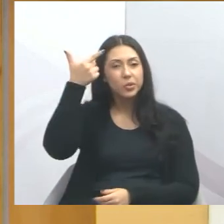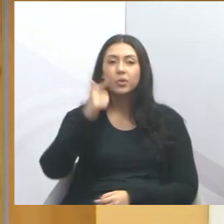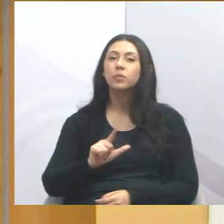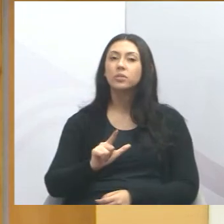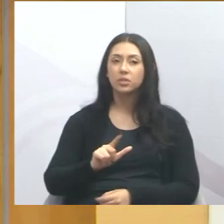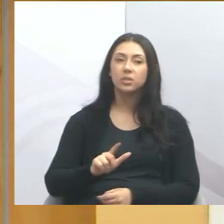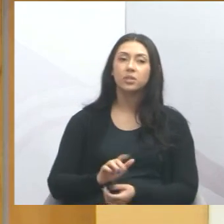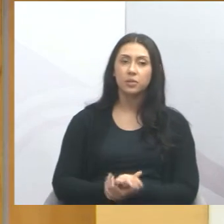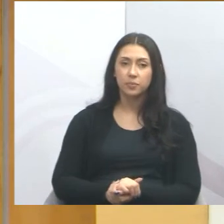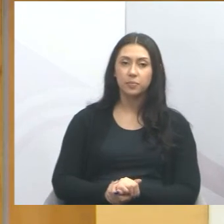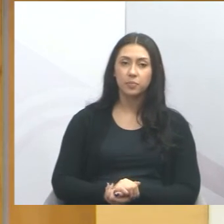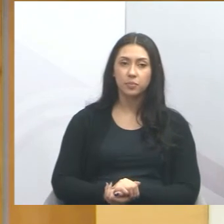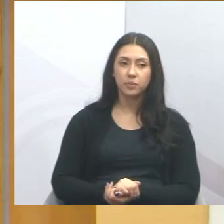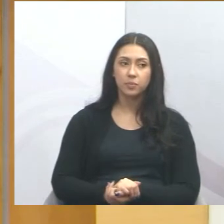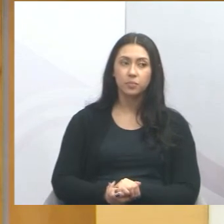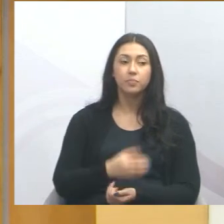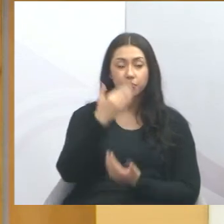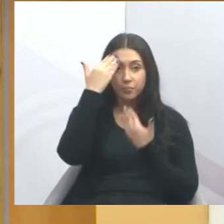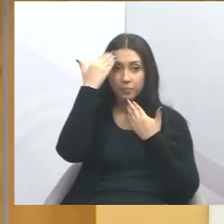o transporte público na cidade de Jacareí. Muito obrigado. Obrigado.